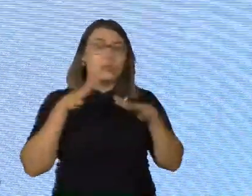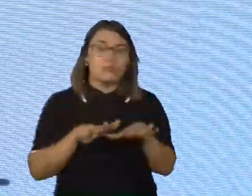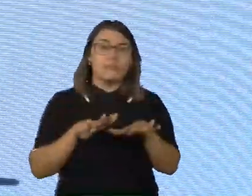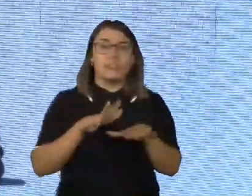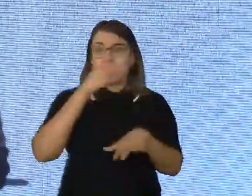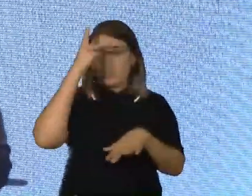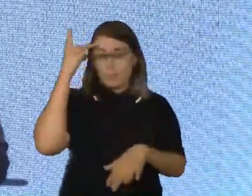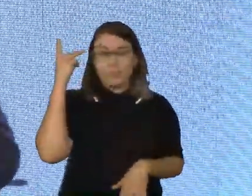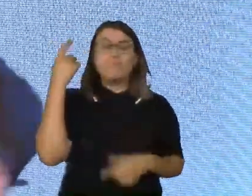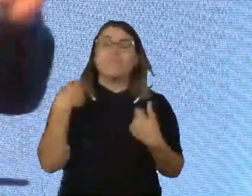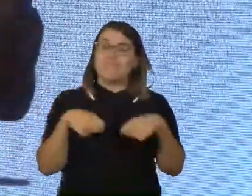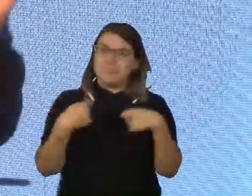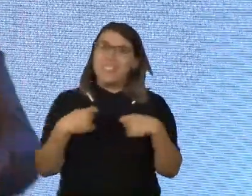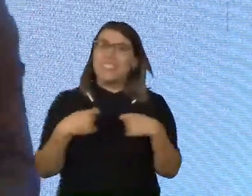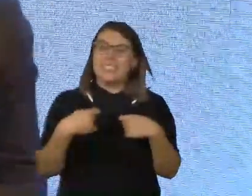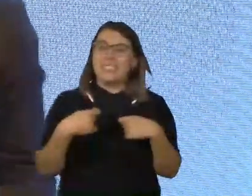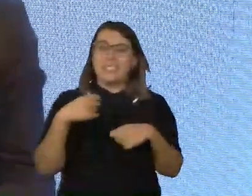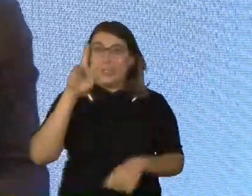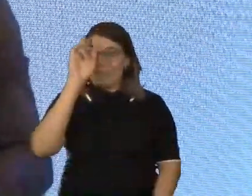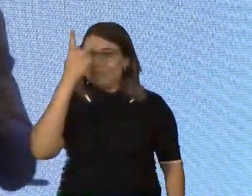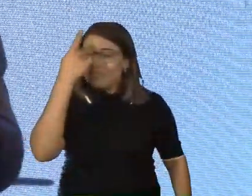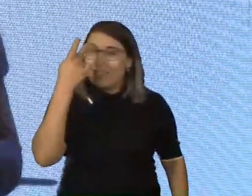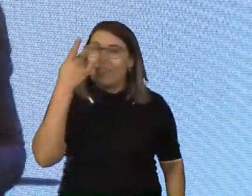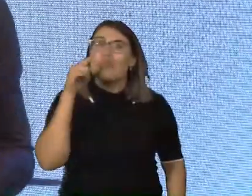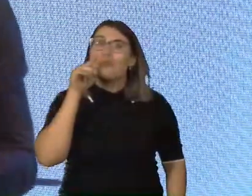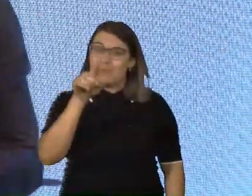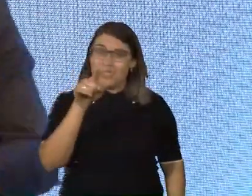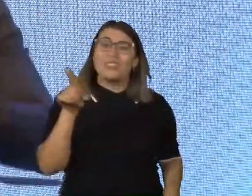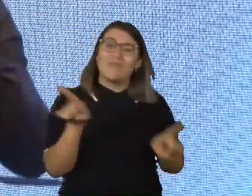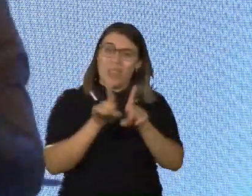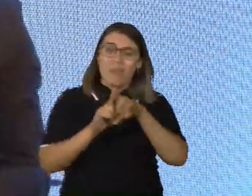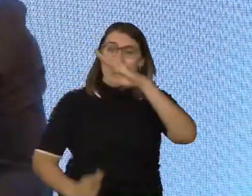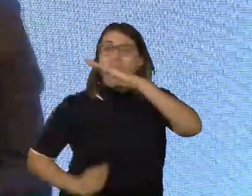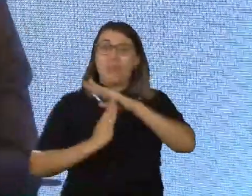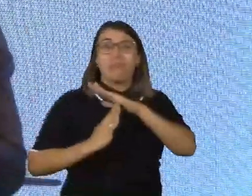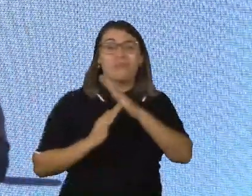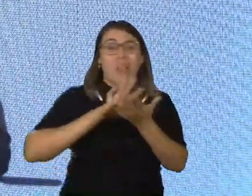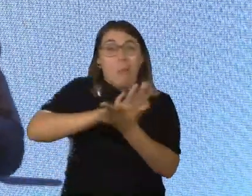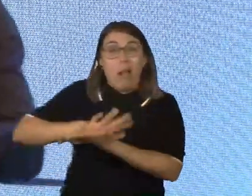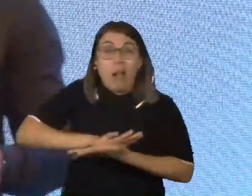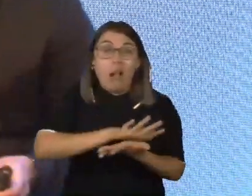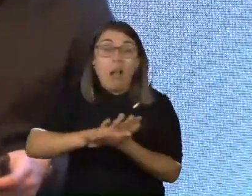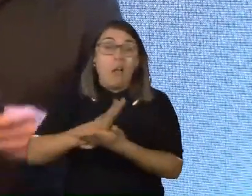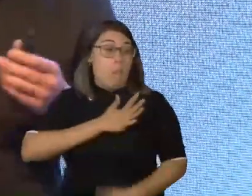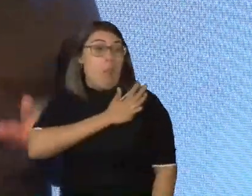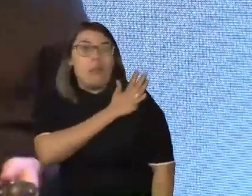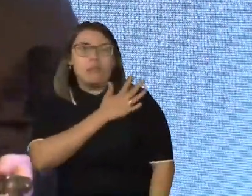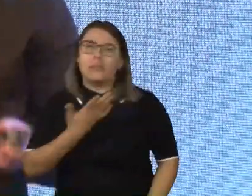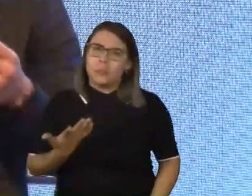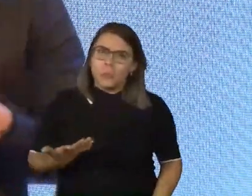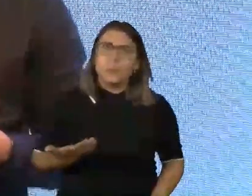capacitista potencial. Se você não mudar a linguagem agora, você é capacitista. Você é preconceituoso. Gente, o